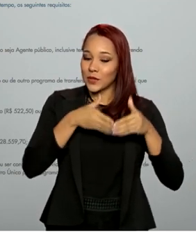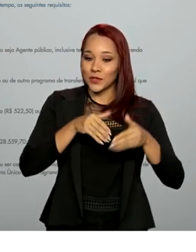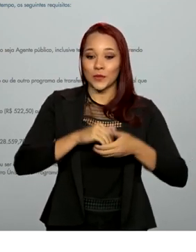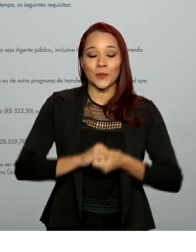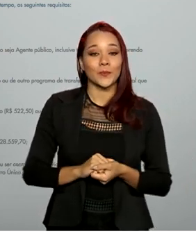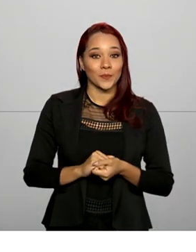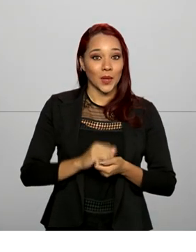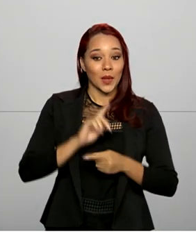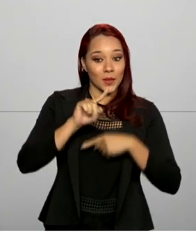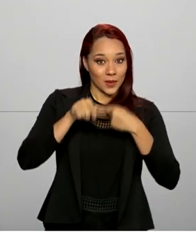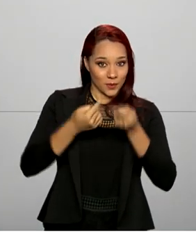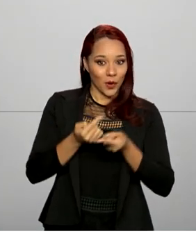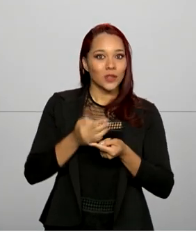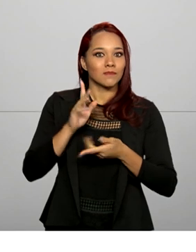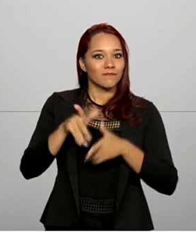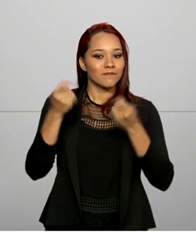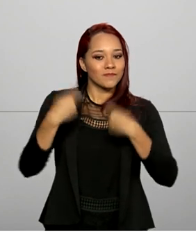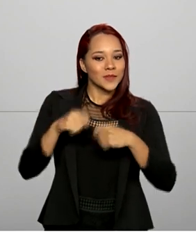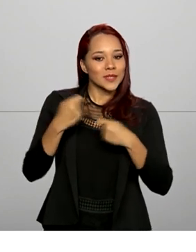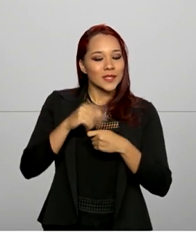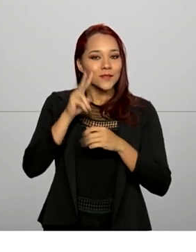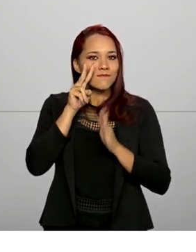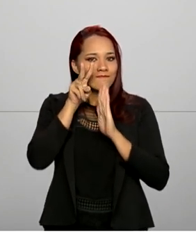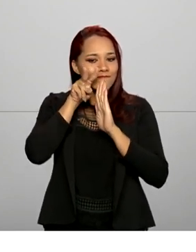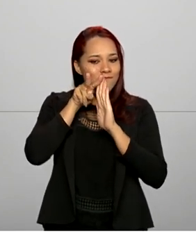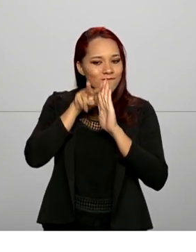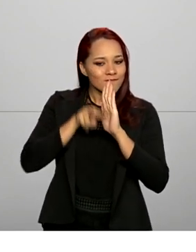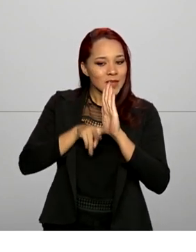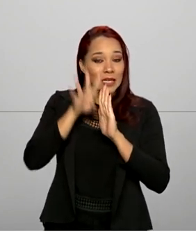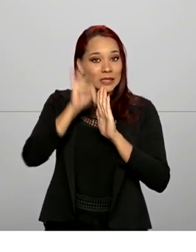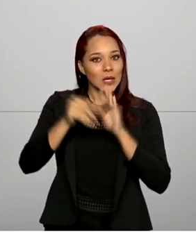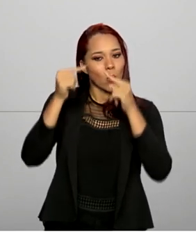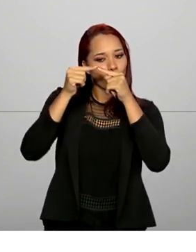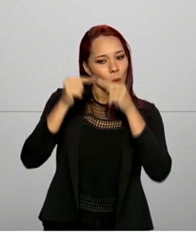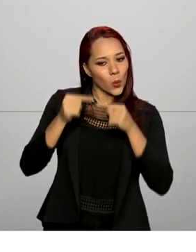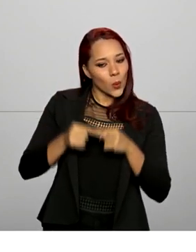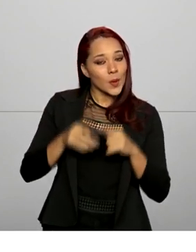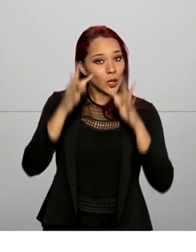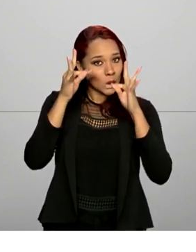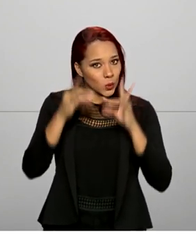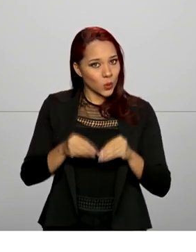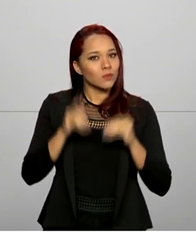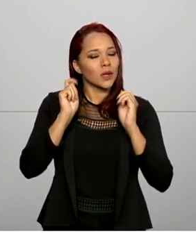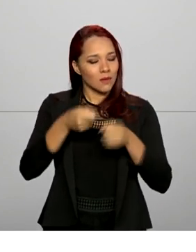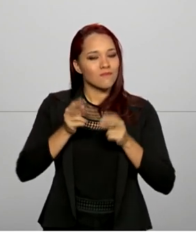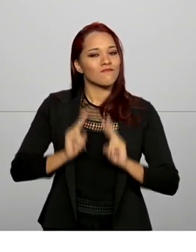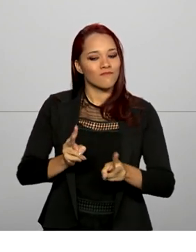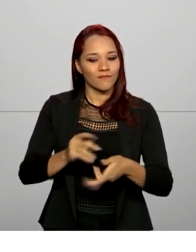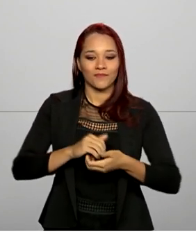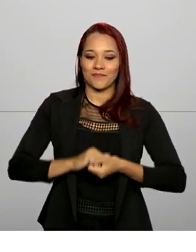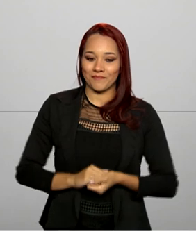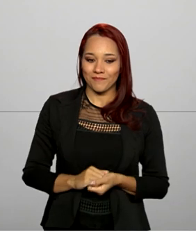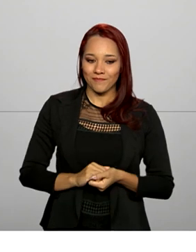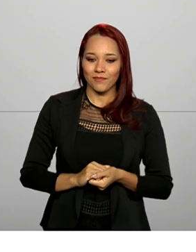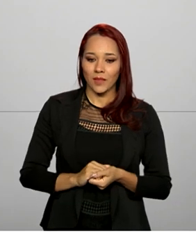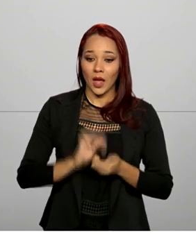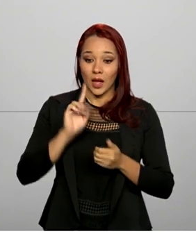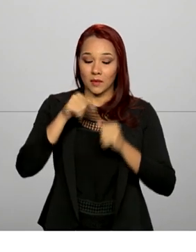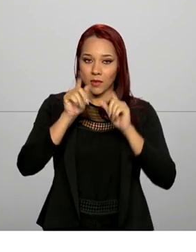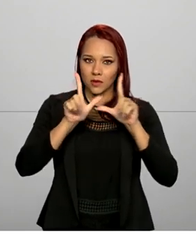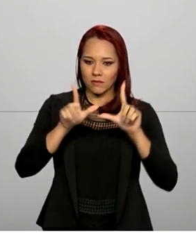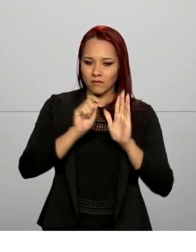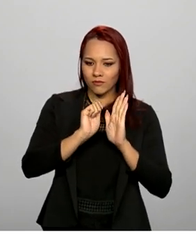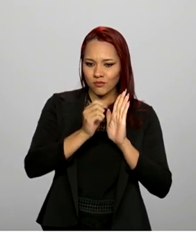A partir daí, é preciso conferir se está enquadrado nas condições para continuar. O preenchimento